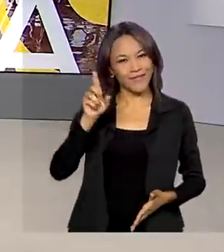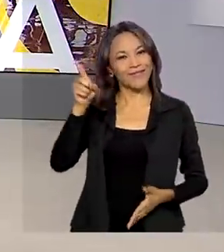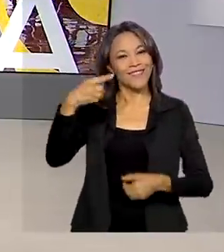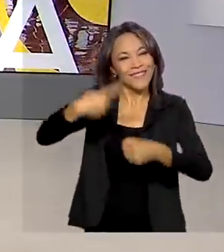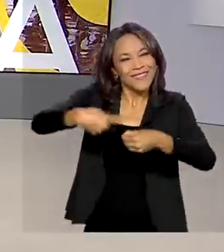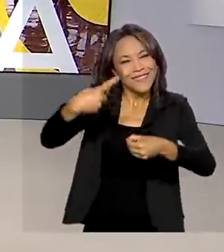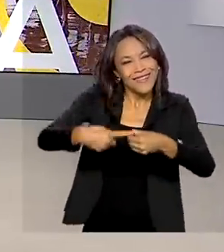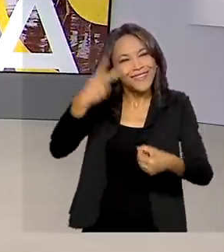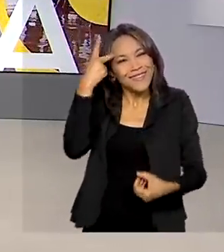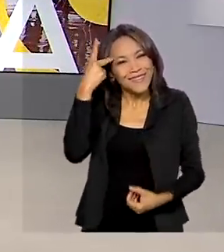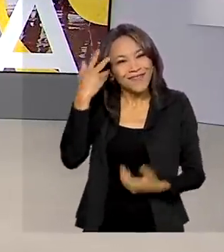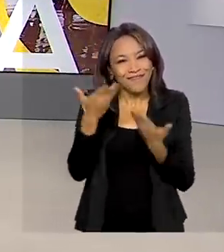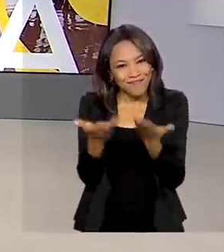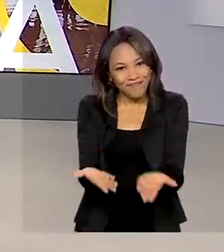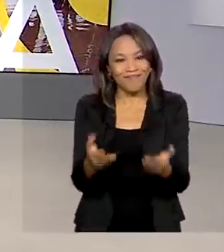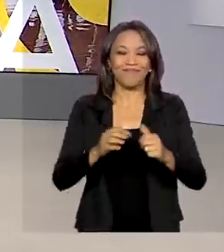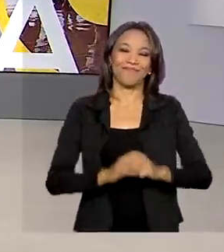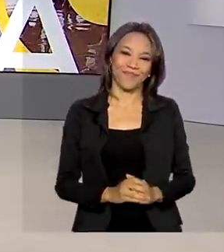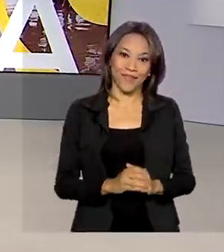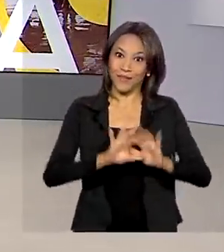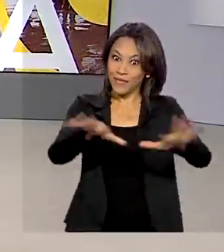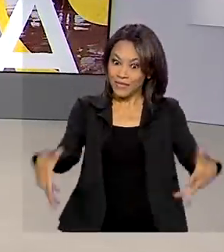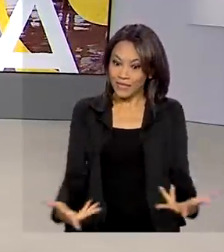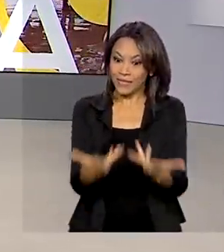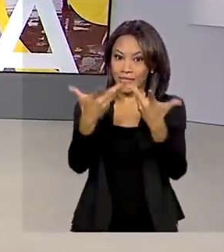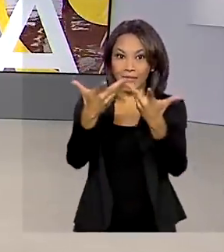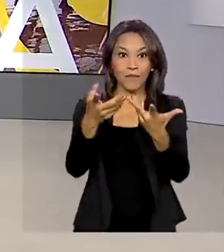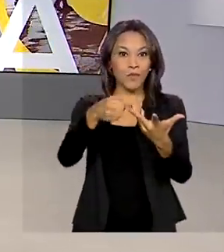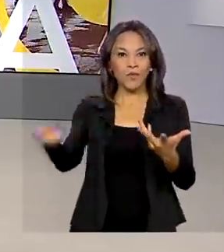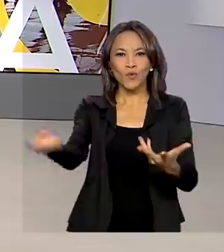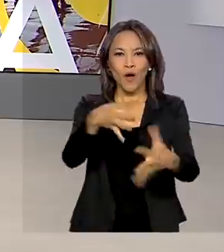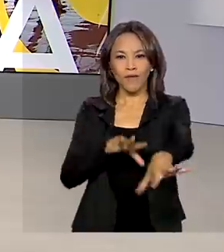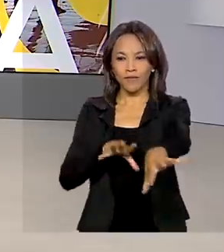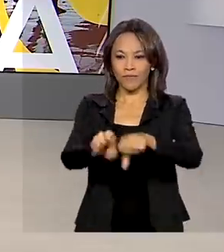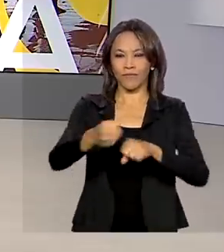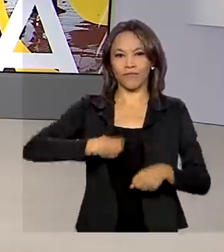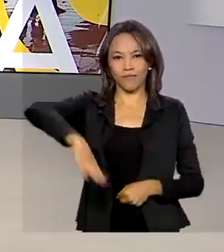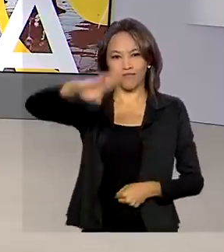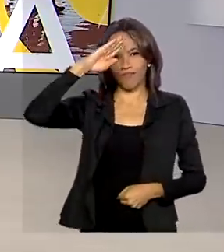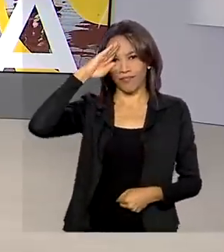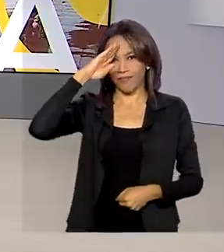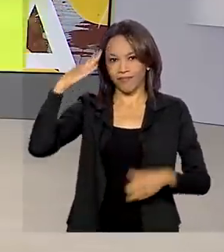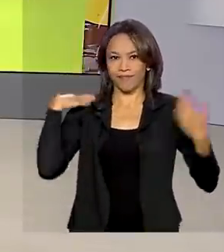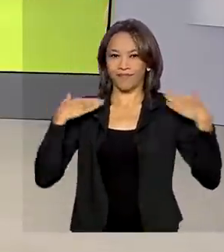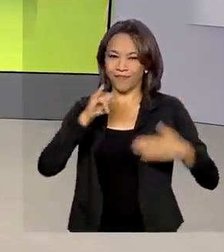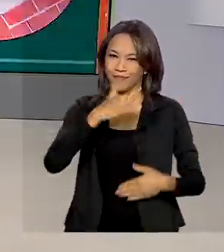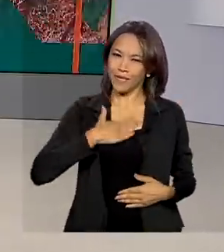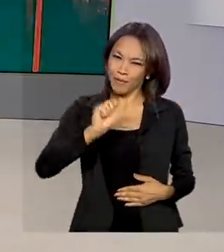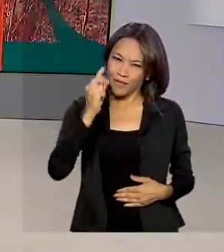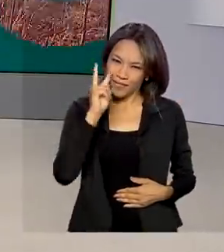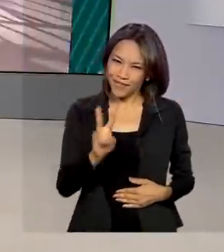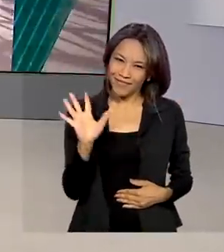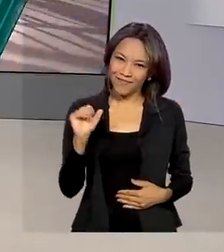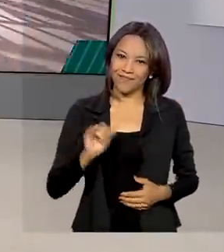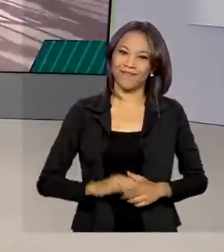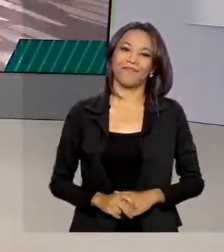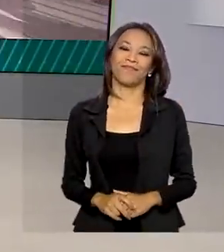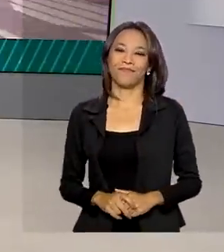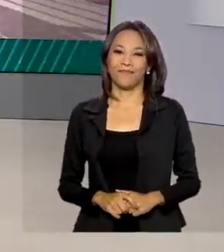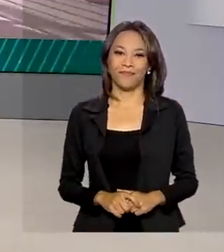direto de Pirassununga, São Paulo, na cerimônia de declaração dos novos aspirantes da aeronáutica. A gente se vê daqui a pouquinho. Até lá!